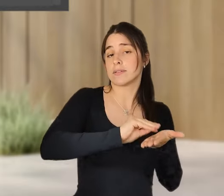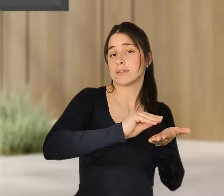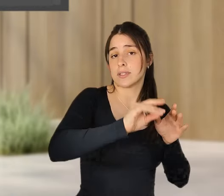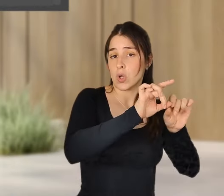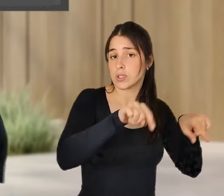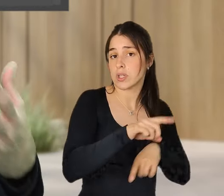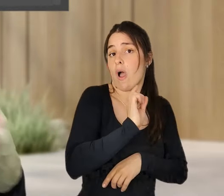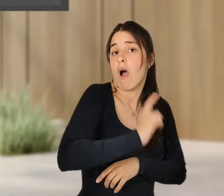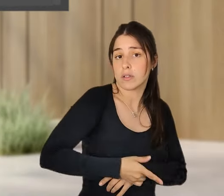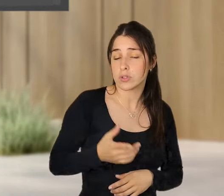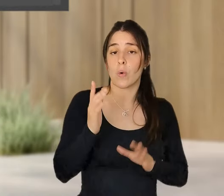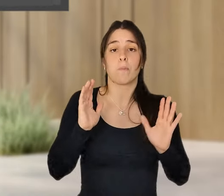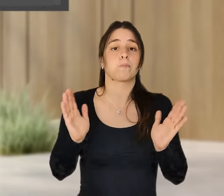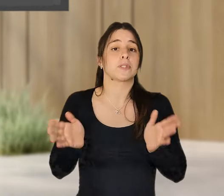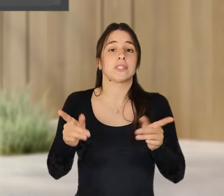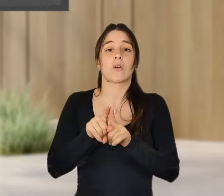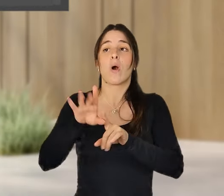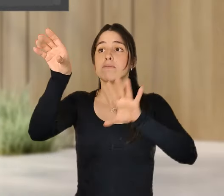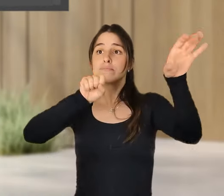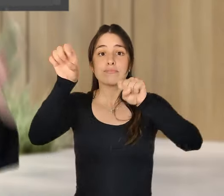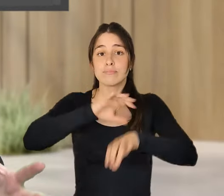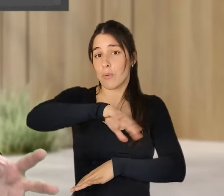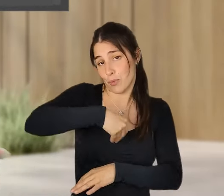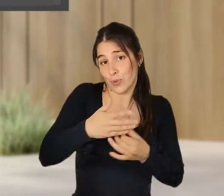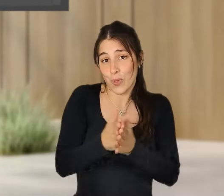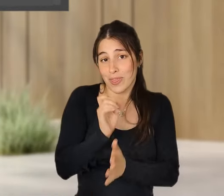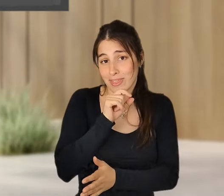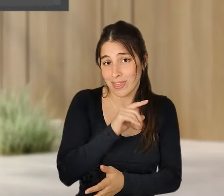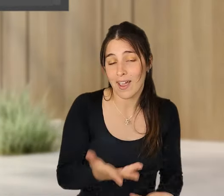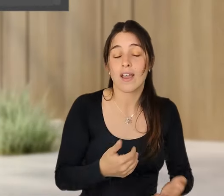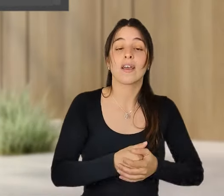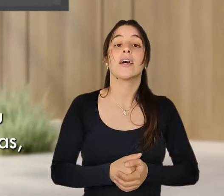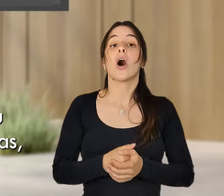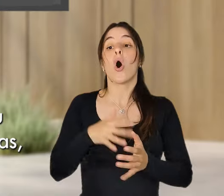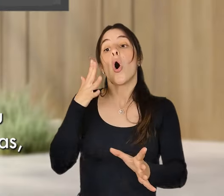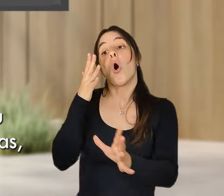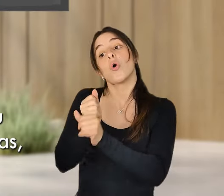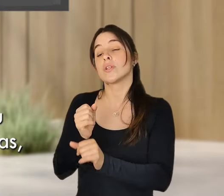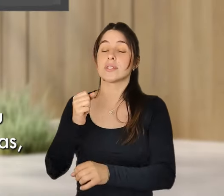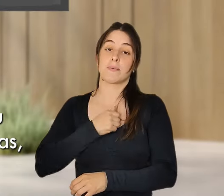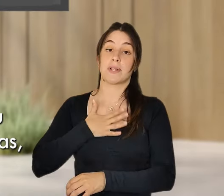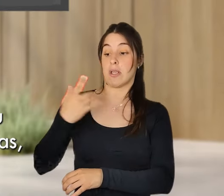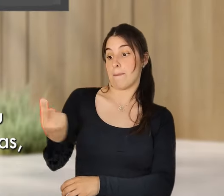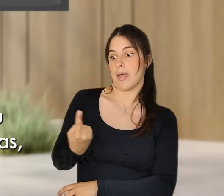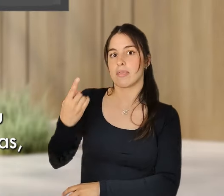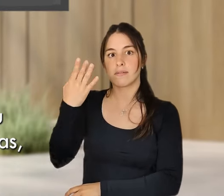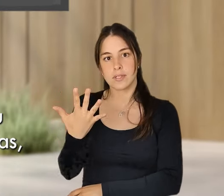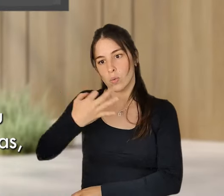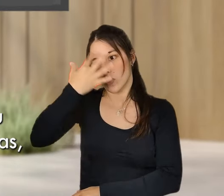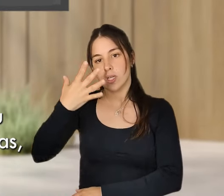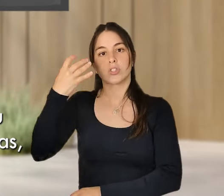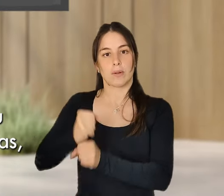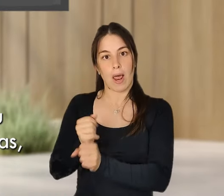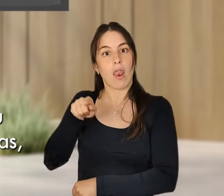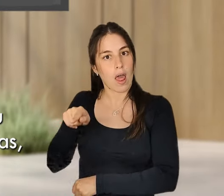Outras que estão a forçar um voltar ao escritório, não é? Querem estar os 5 dias e eu acho que a grande maioria que optou